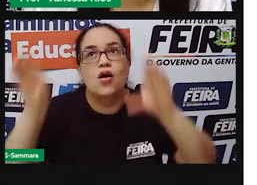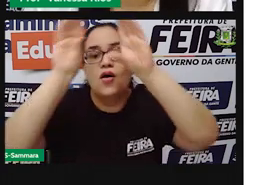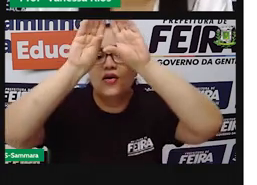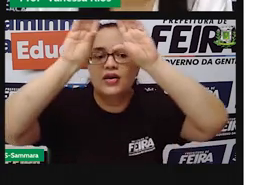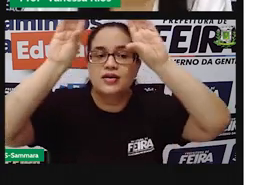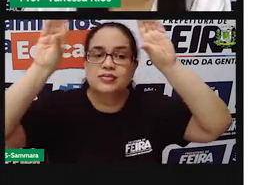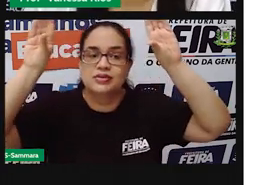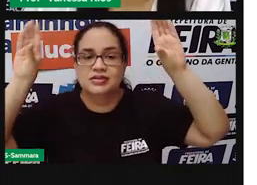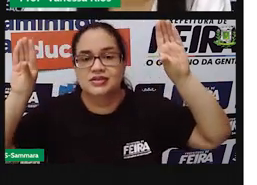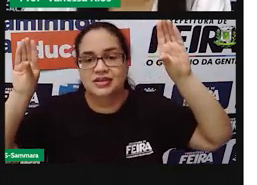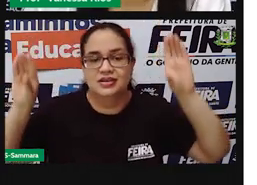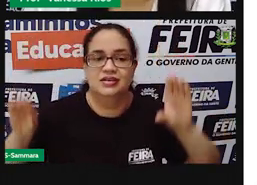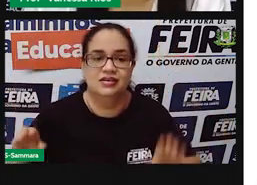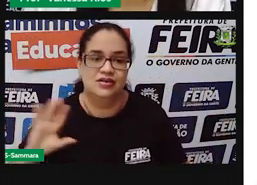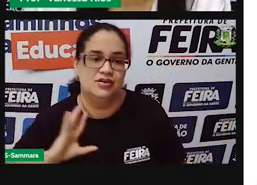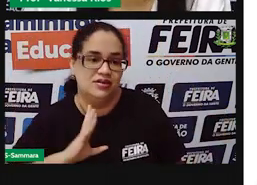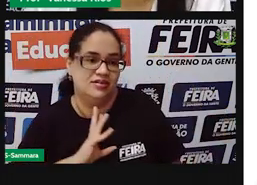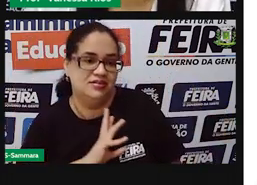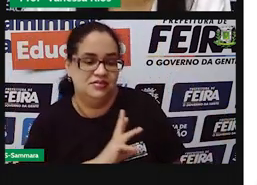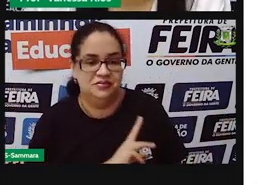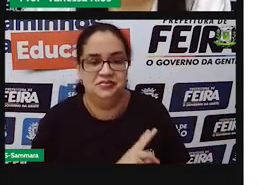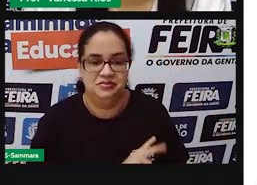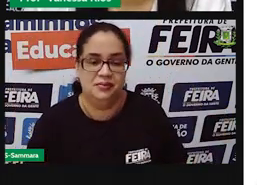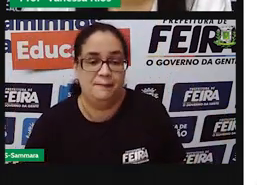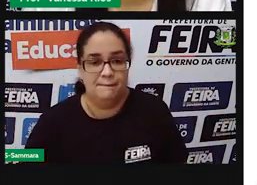céu, olha para o céu, meu amor.